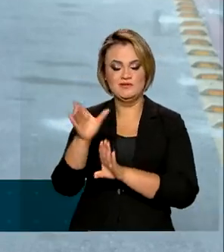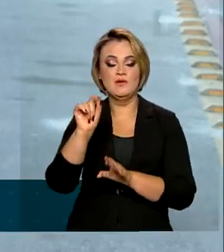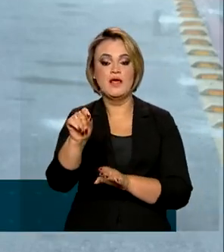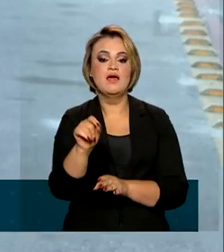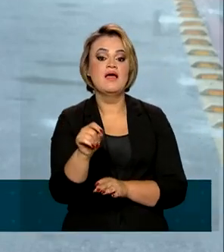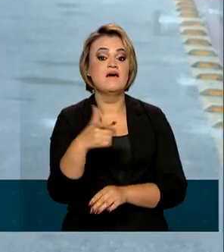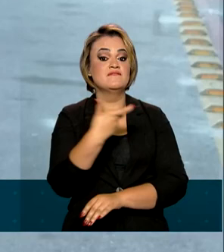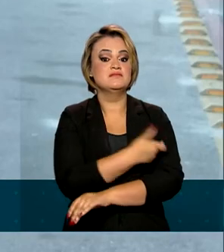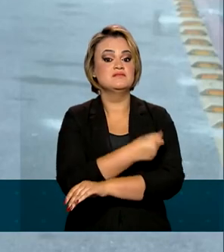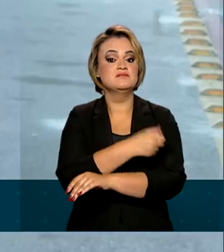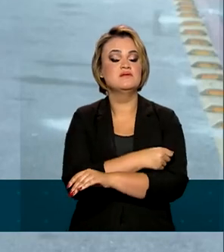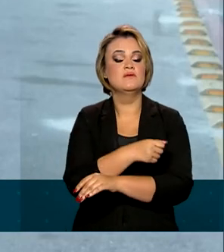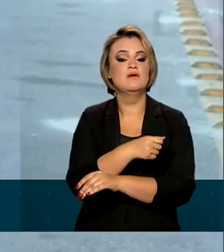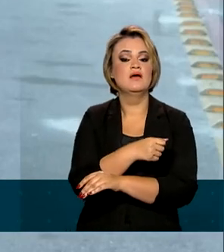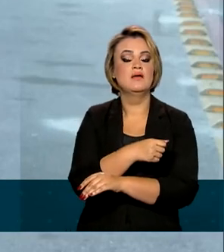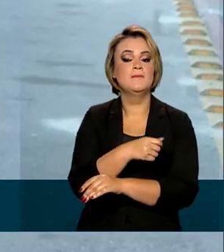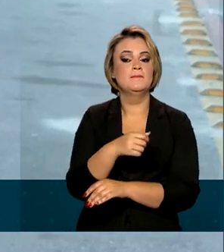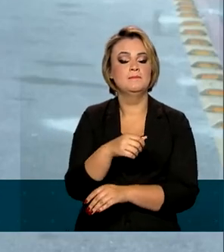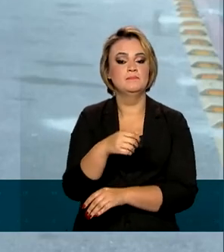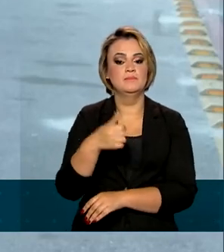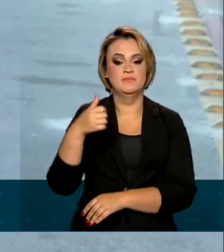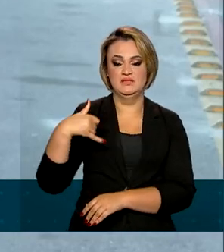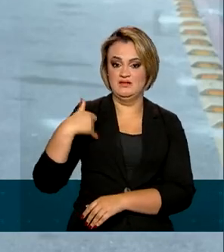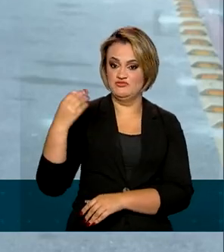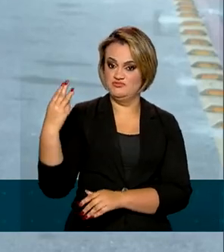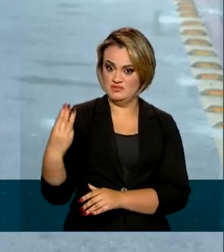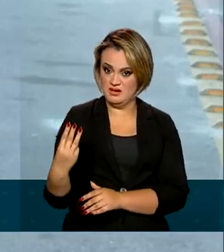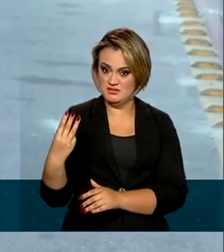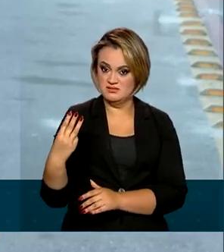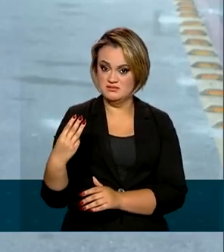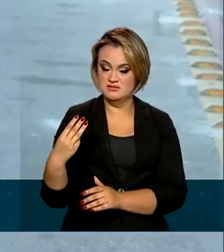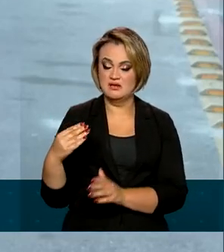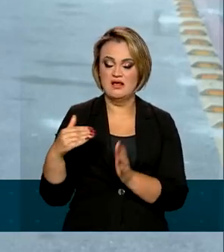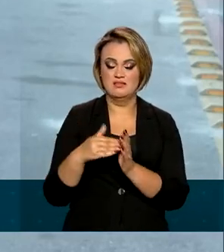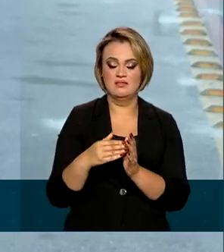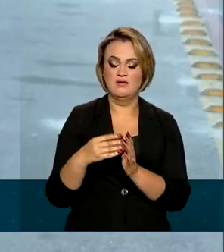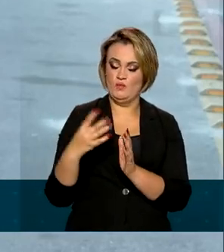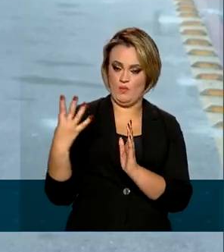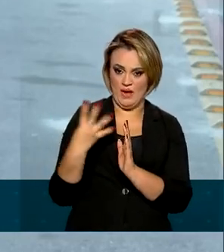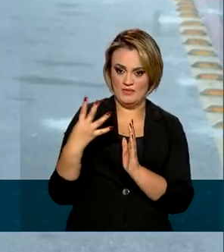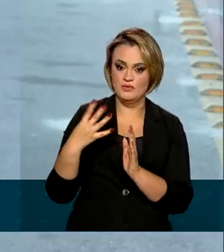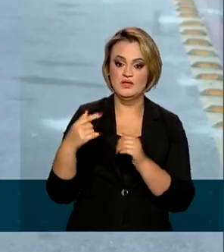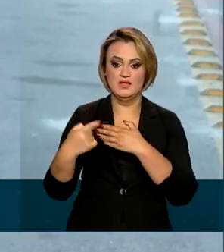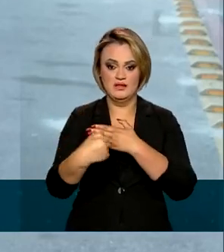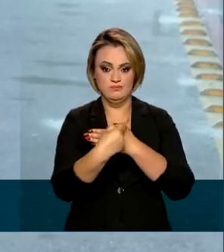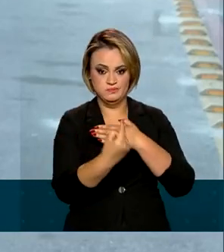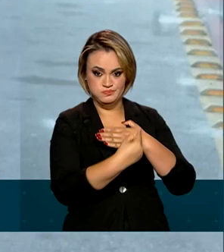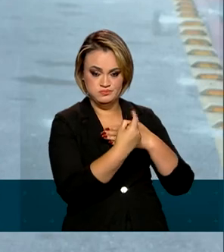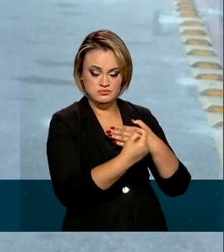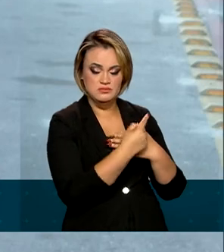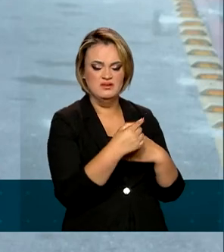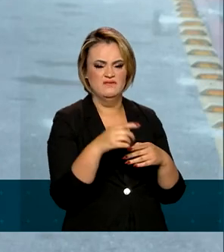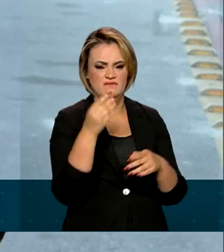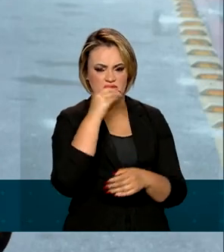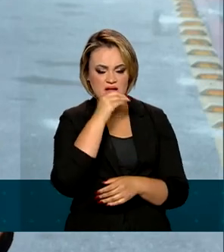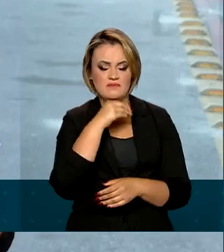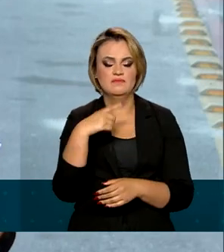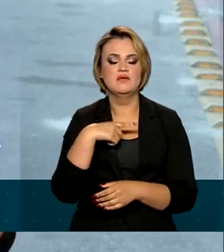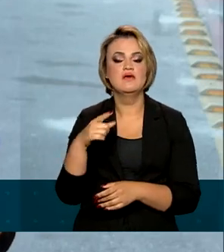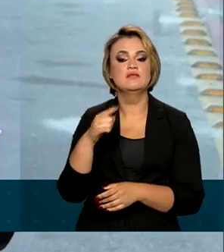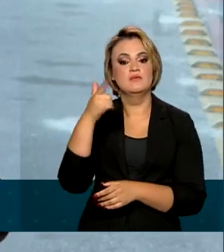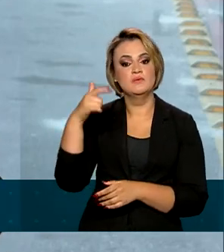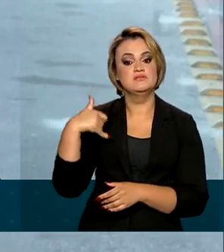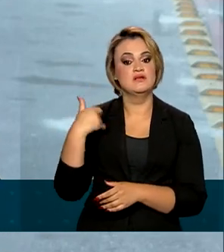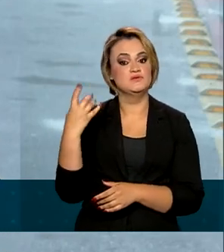vacinação deve começar pelas crianças de 3 a 4 anos imunossuprimidas. Depois, o imunizante deve ser destinado para crianças